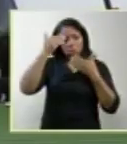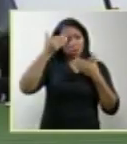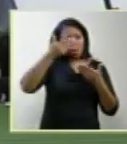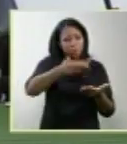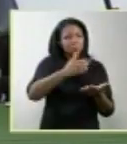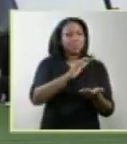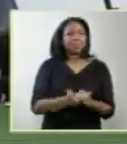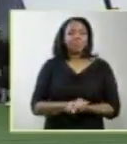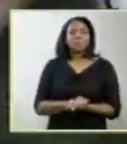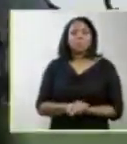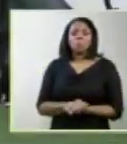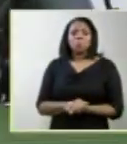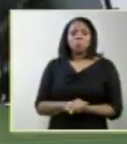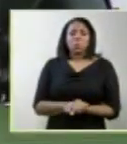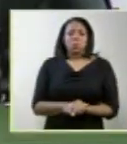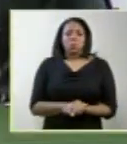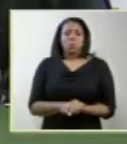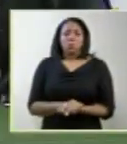obrigado.